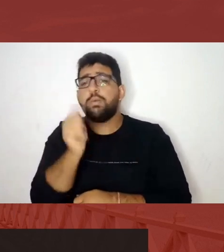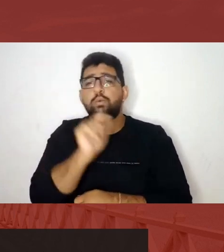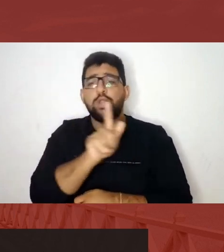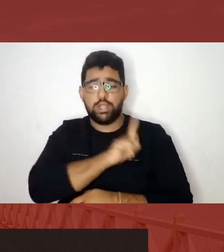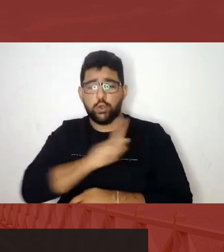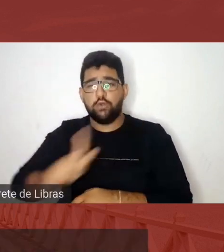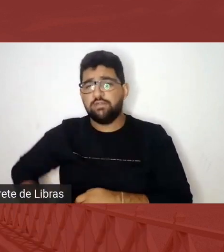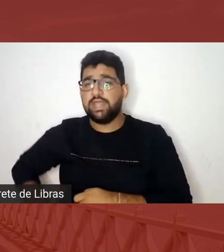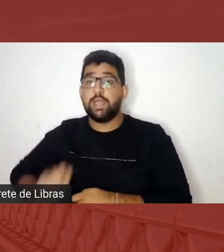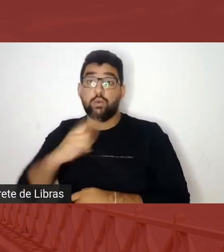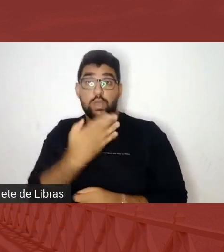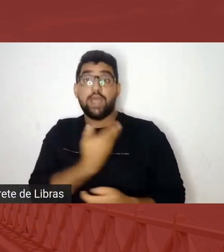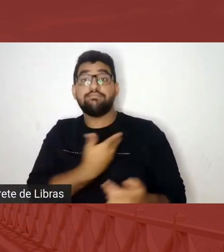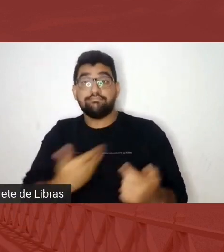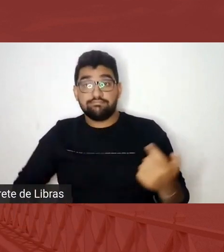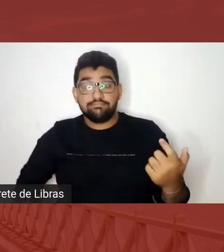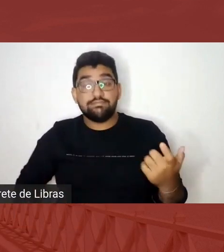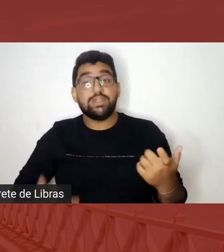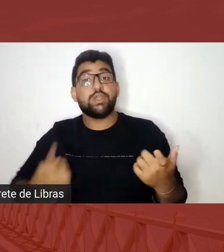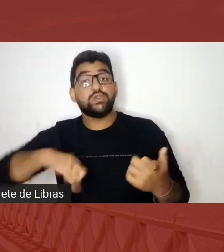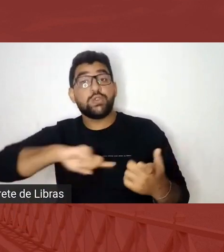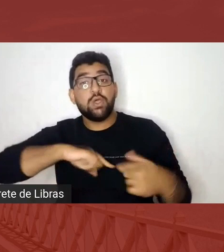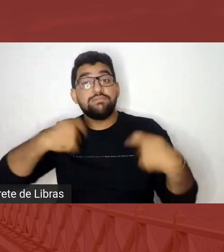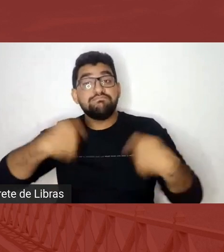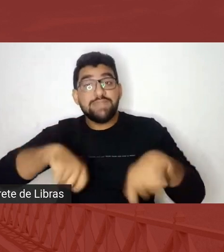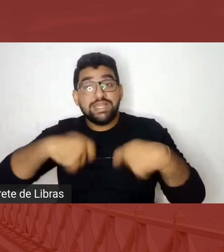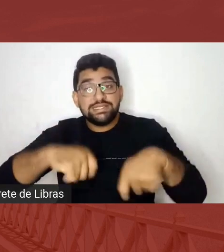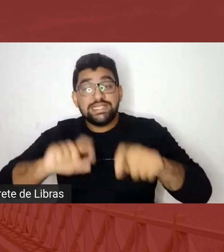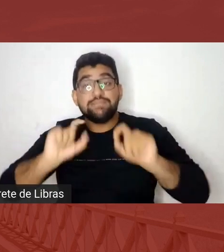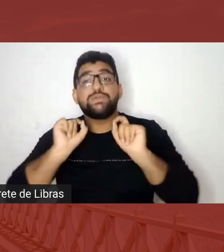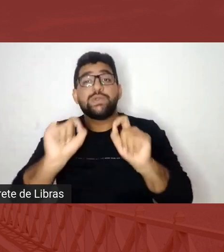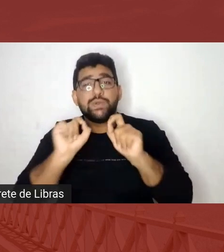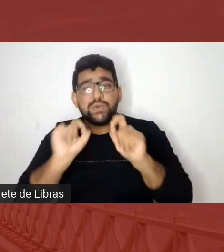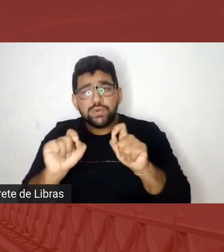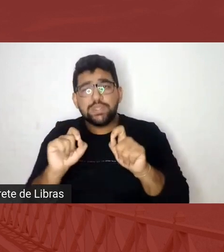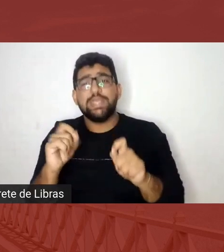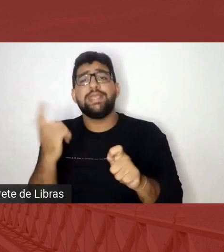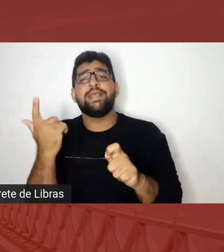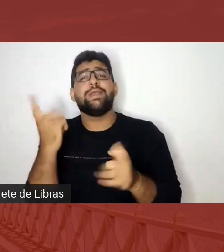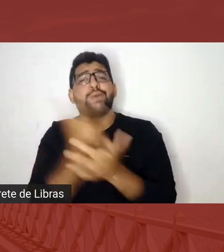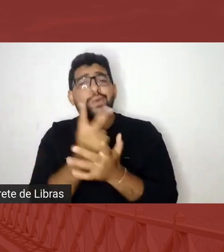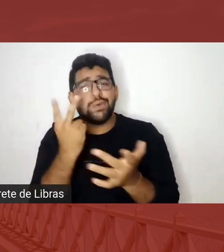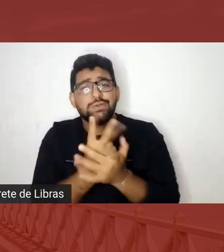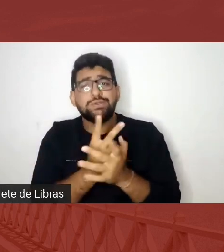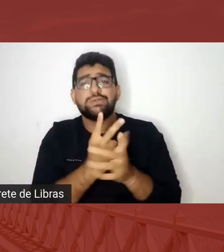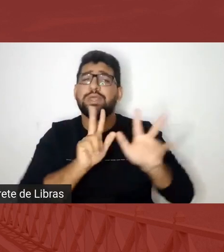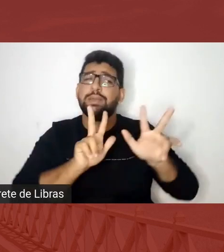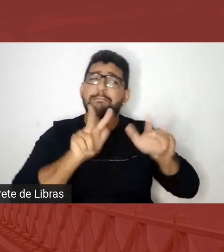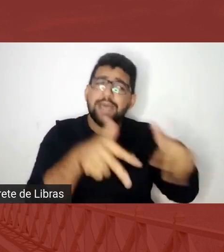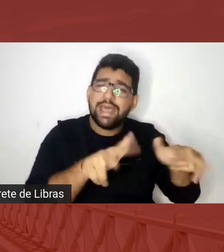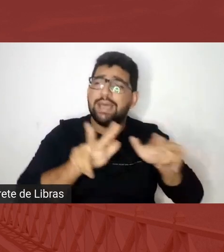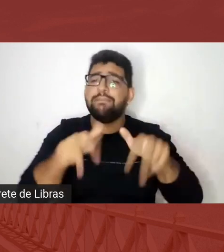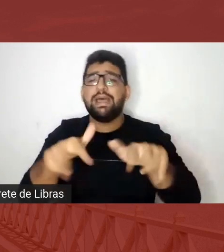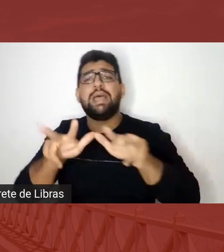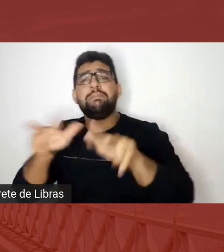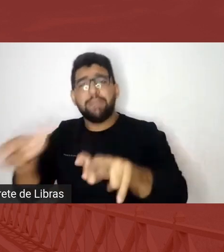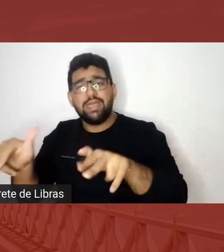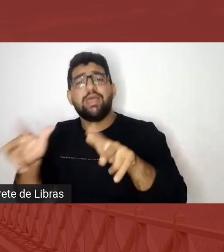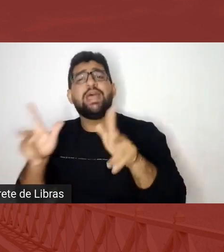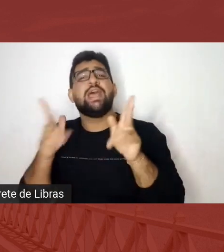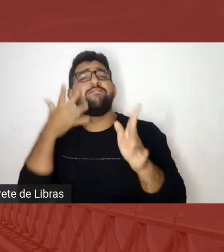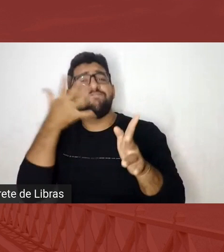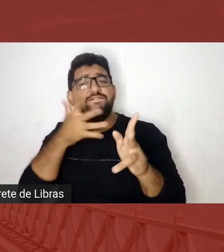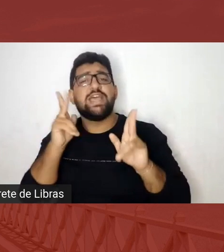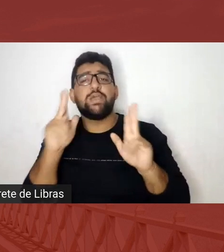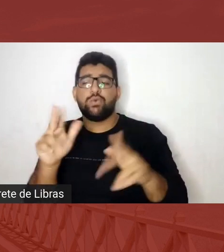presidente, nós precisaremos profundamente potencializarmos pastas como essa do Rafael, que começam a